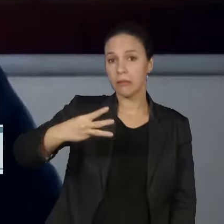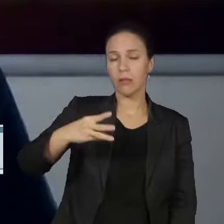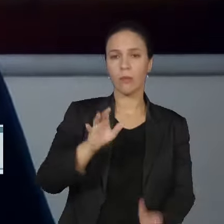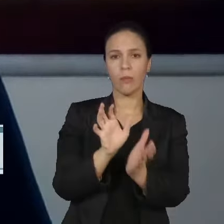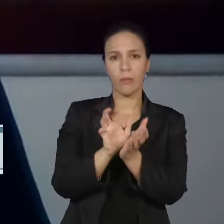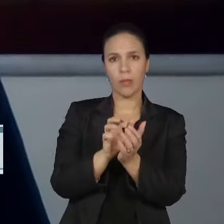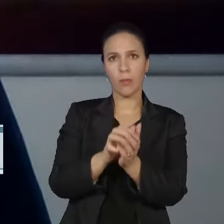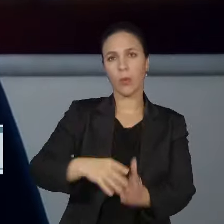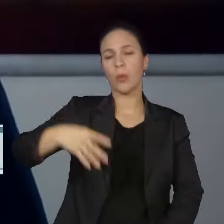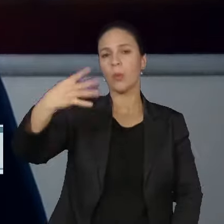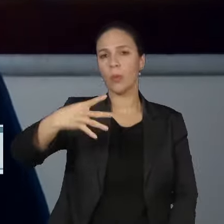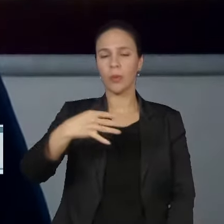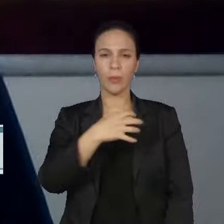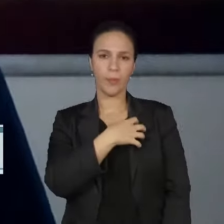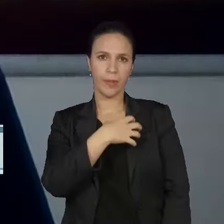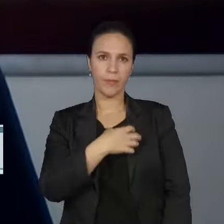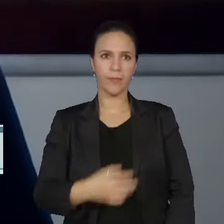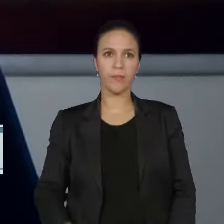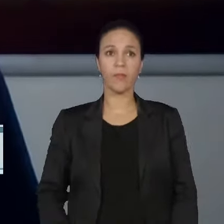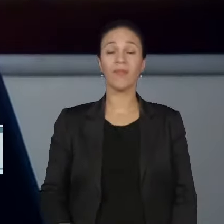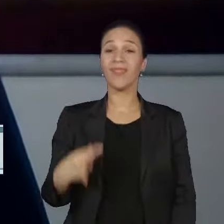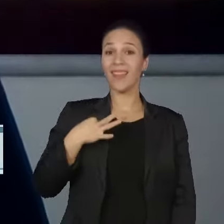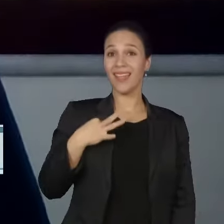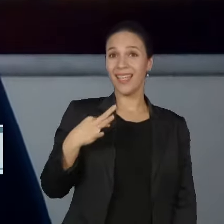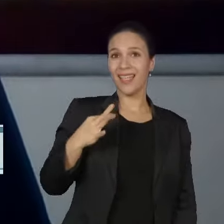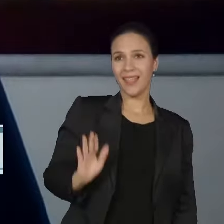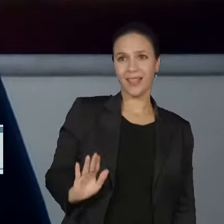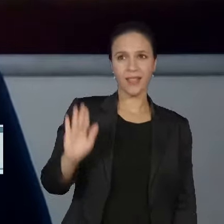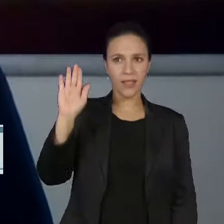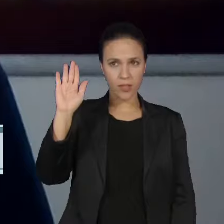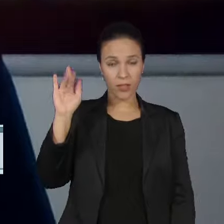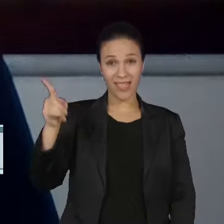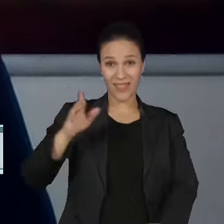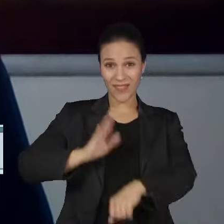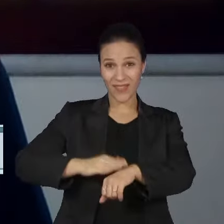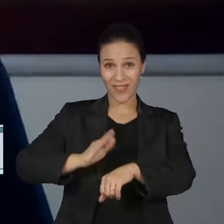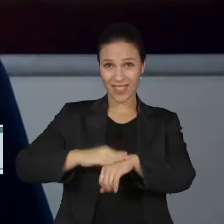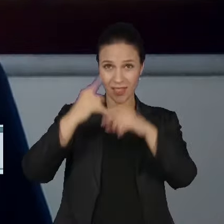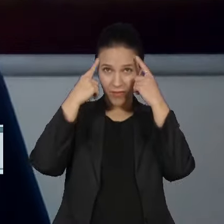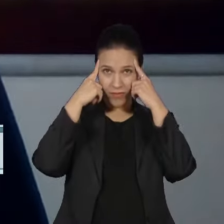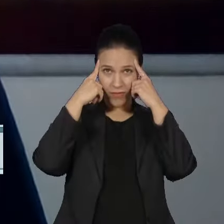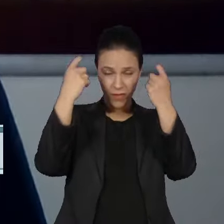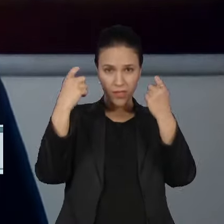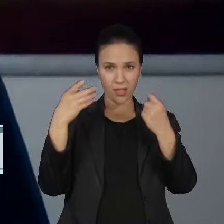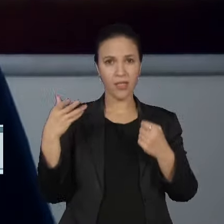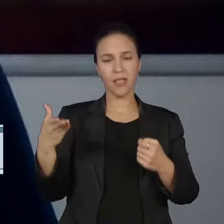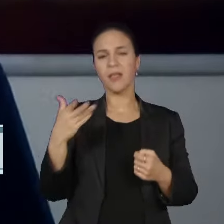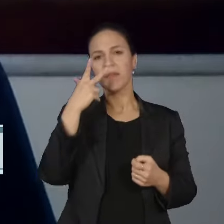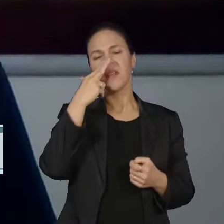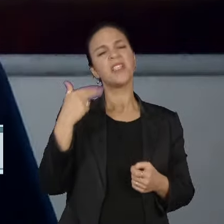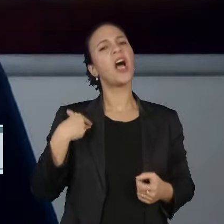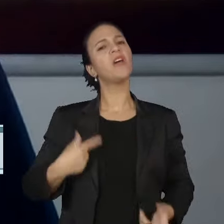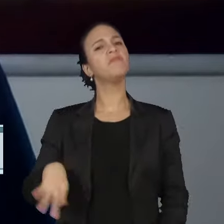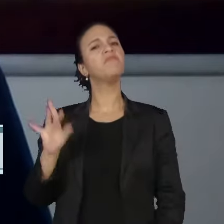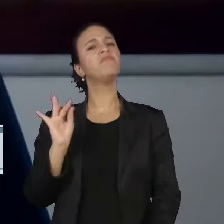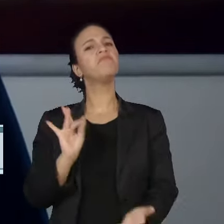Um candidato se colocar na posição de executar um ato de violência traz um certo grau de legitimidade